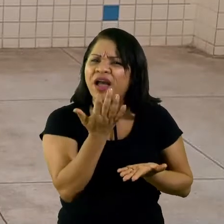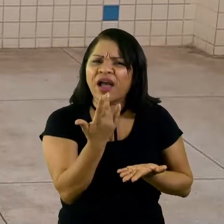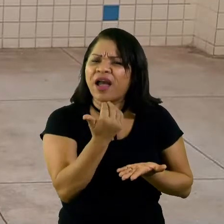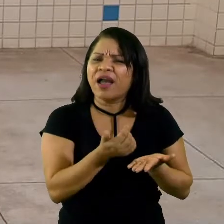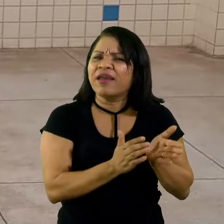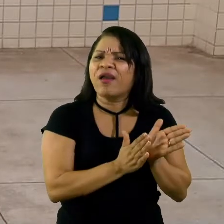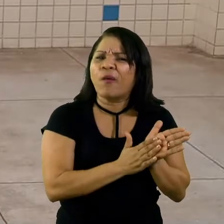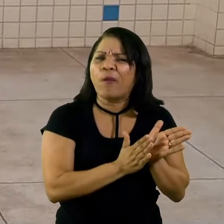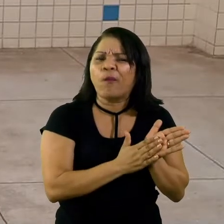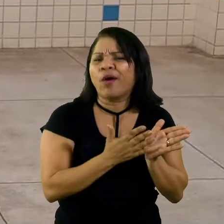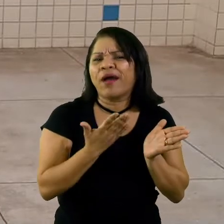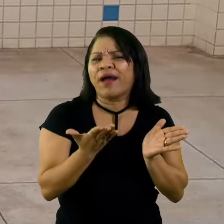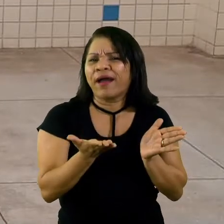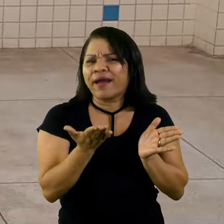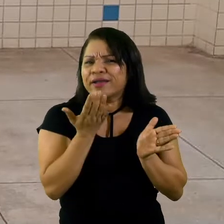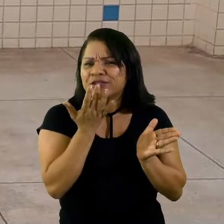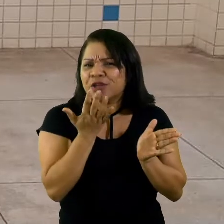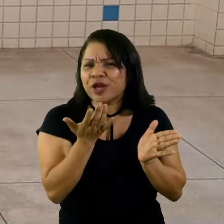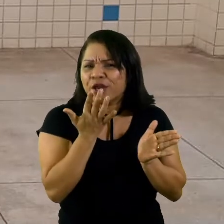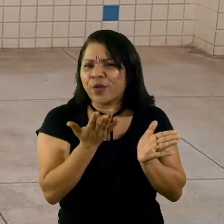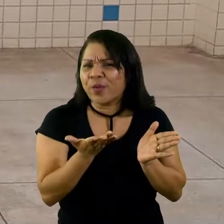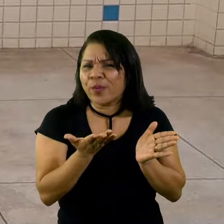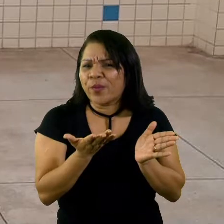adivinhar. Que cor é essa?